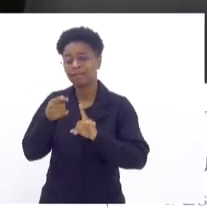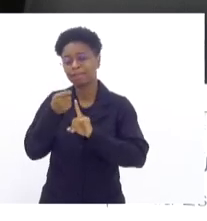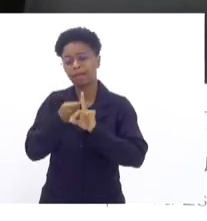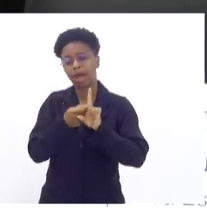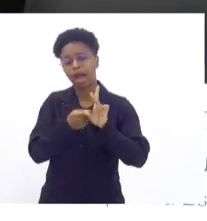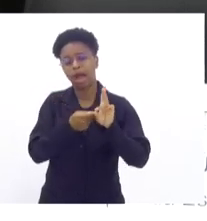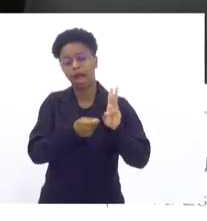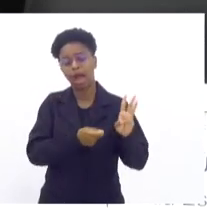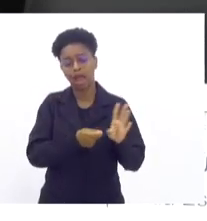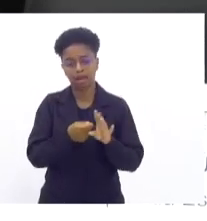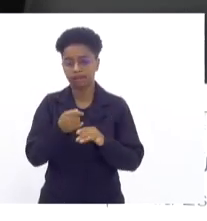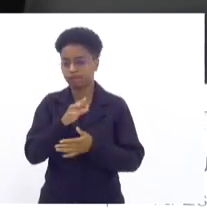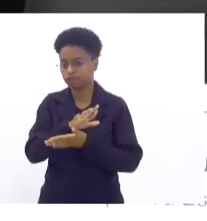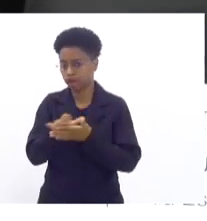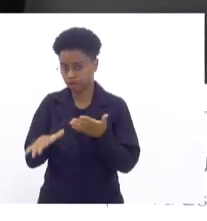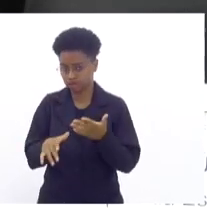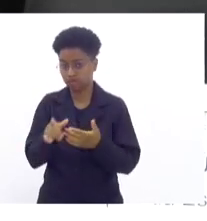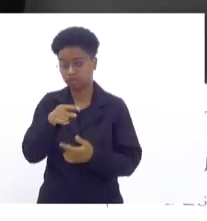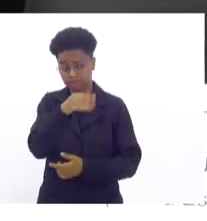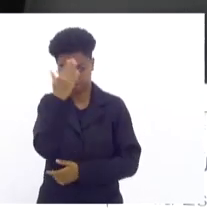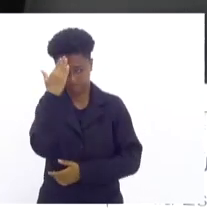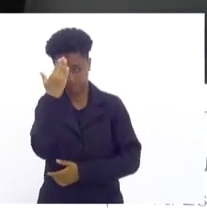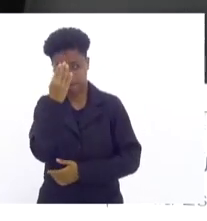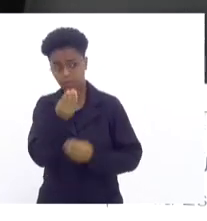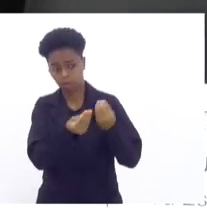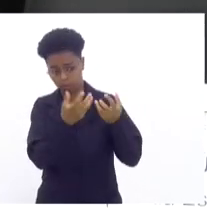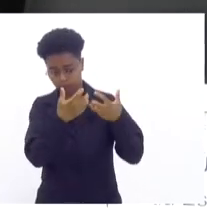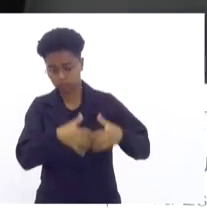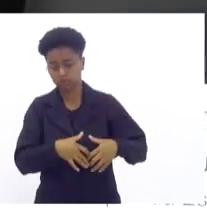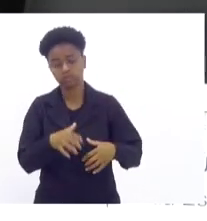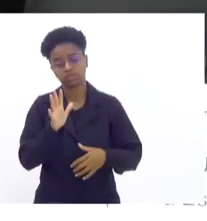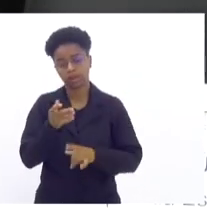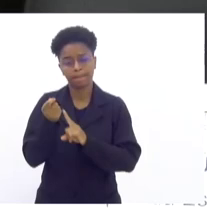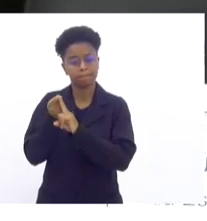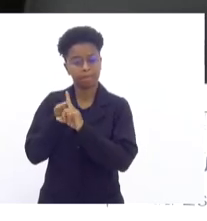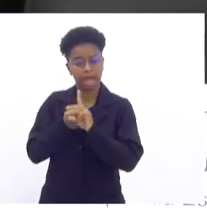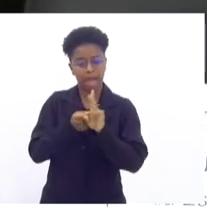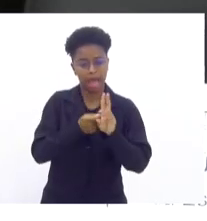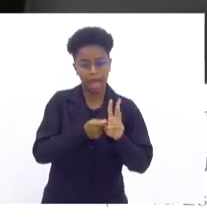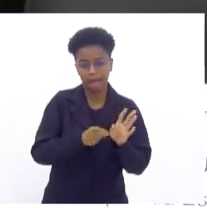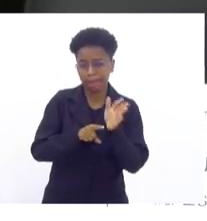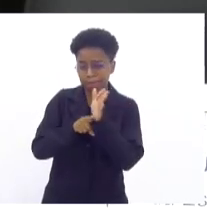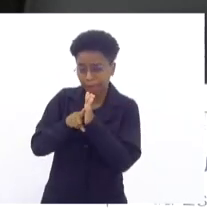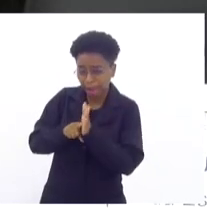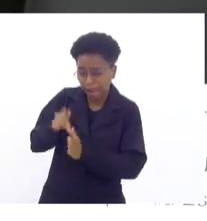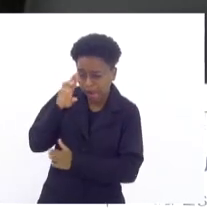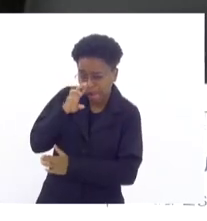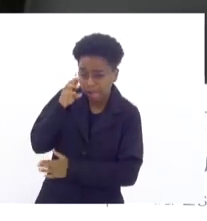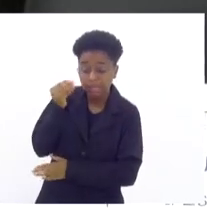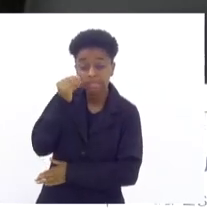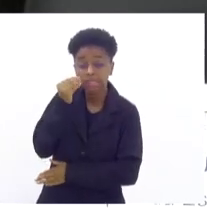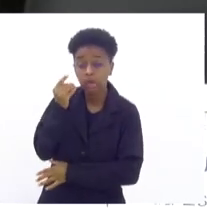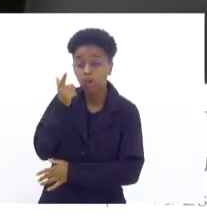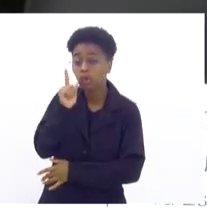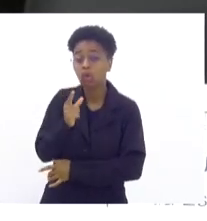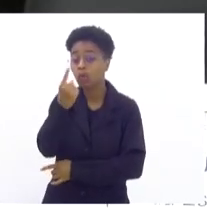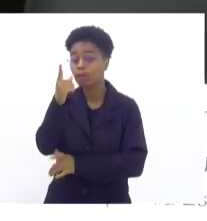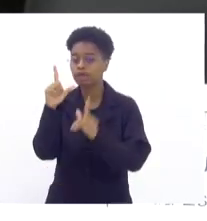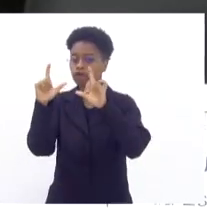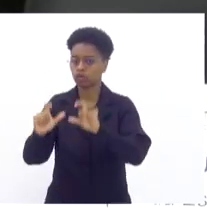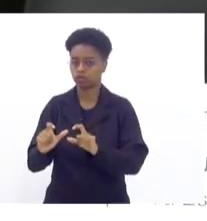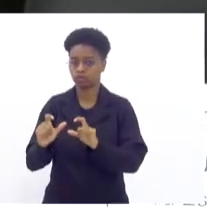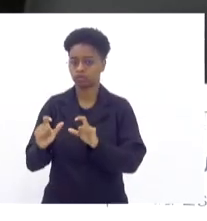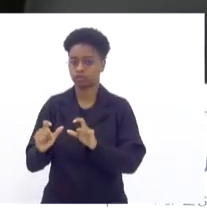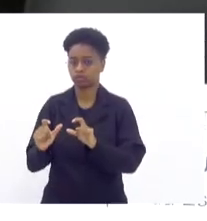meses, delegados sabem disso, da polícia civil, passava meses e meses fazendo investigação para tentar arrumar uma foto do dono da favela.